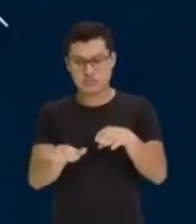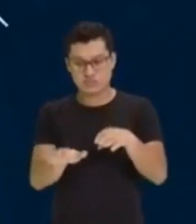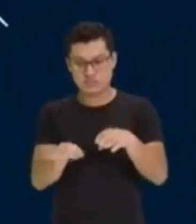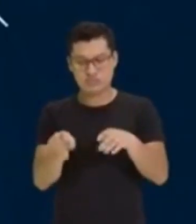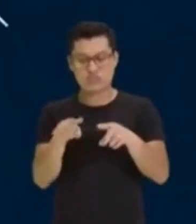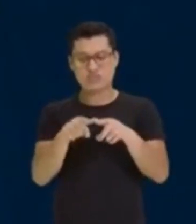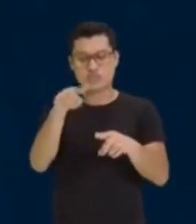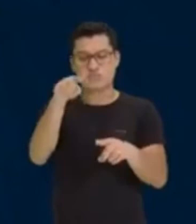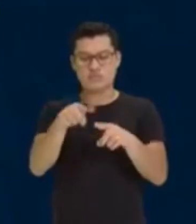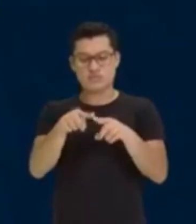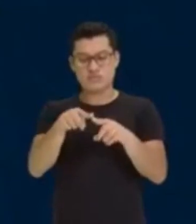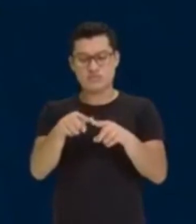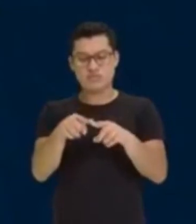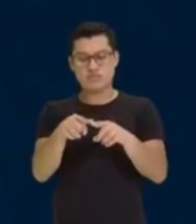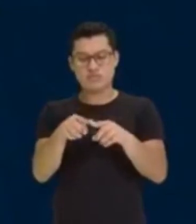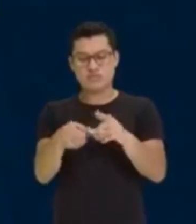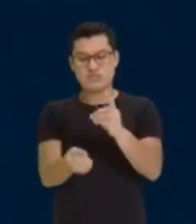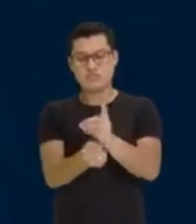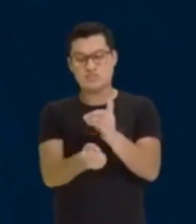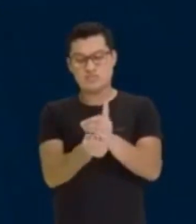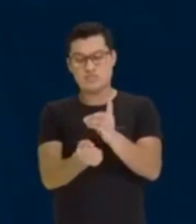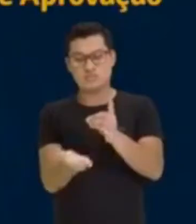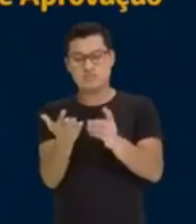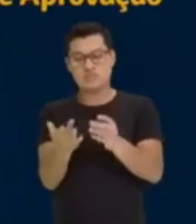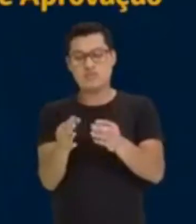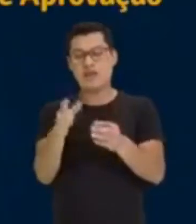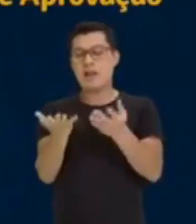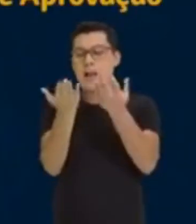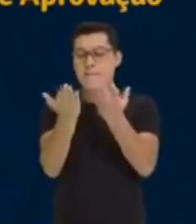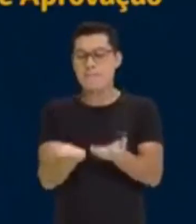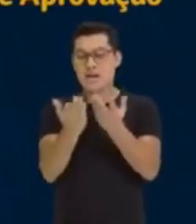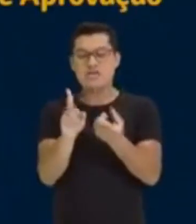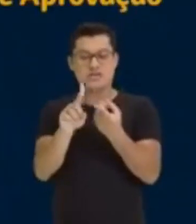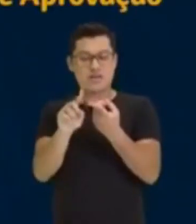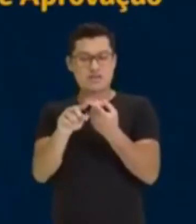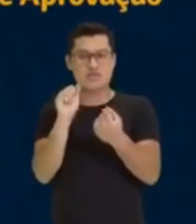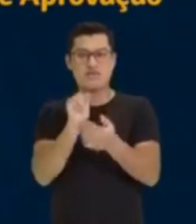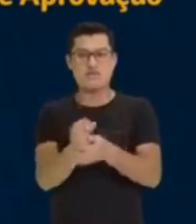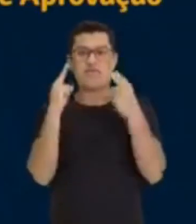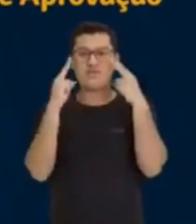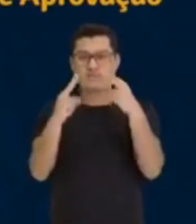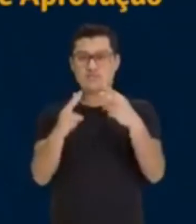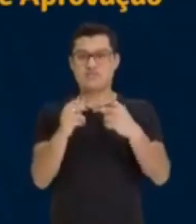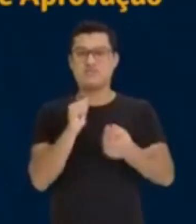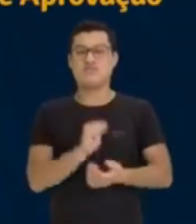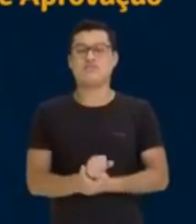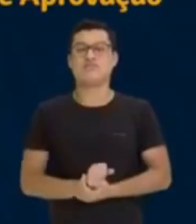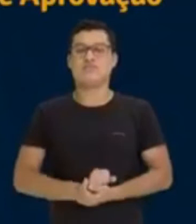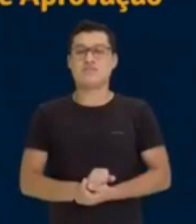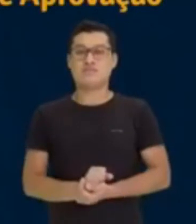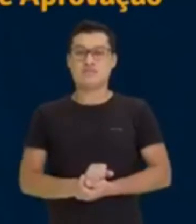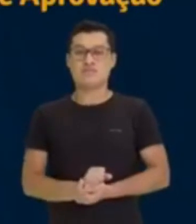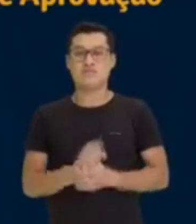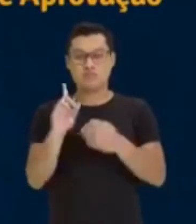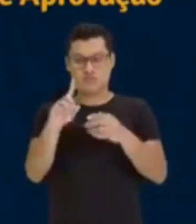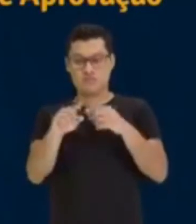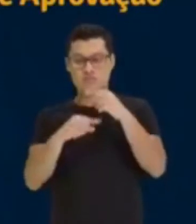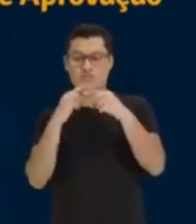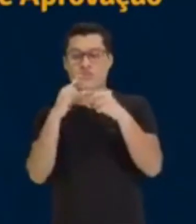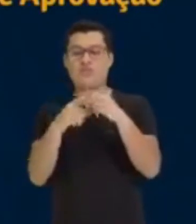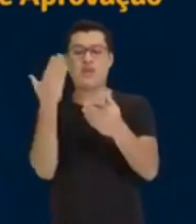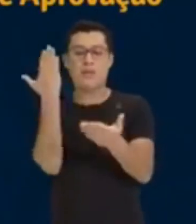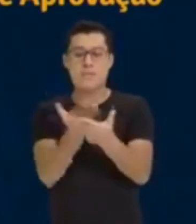aumentou a densidade e a massa é a mesma. Olha só, olha só, olha só. Quanto mais você